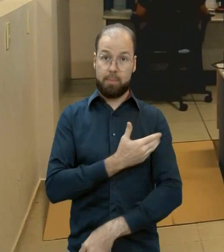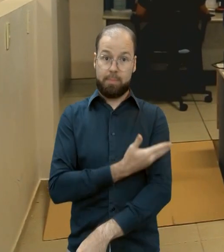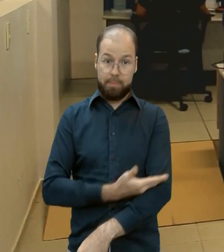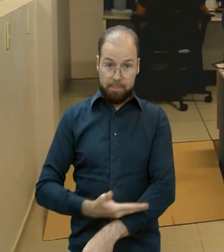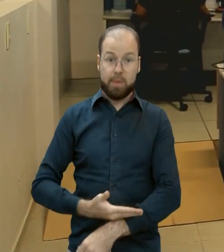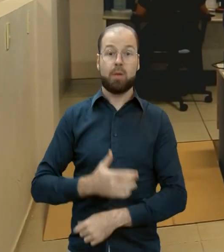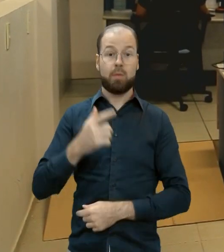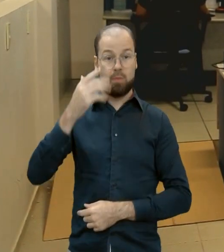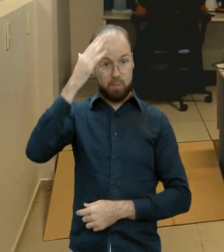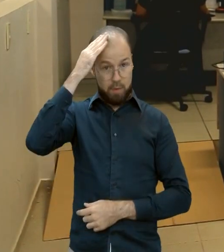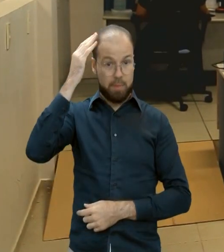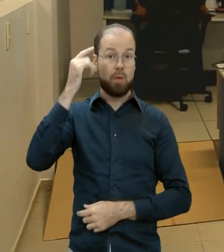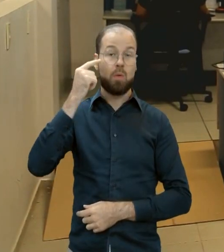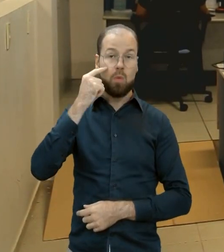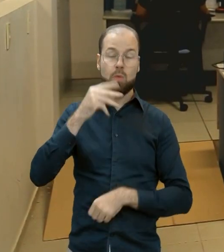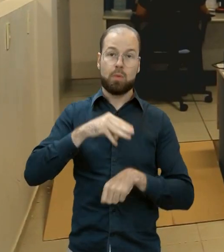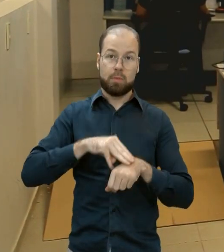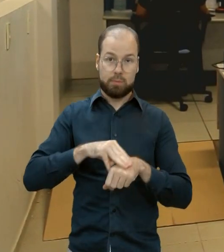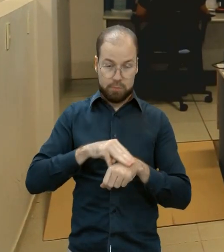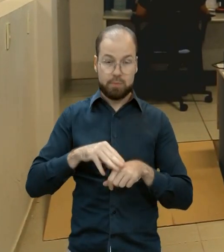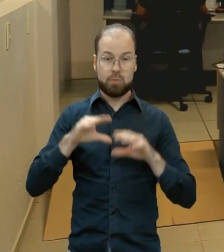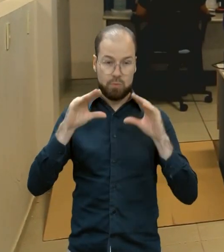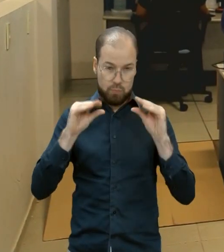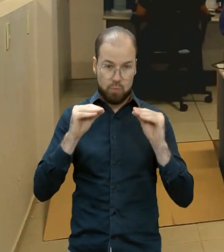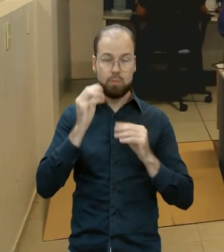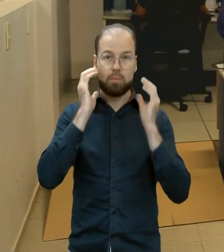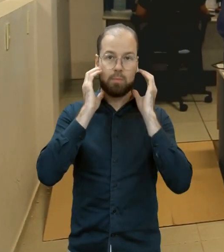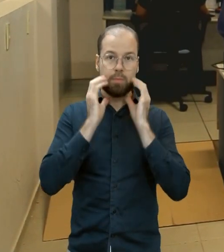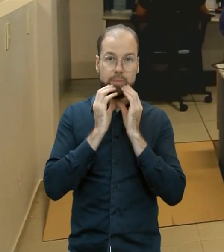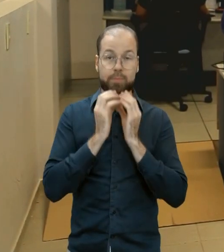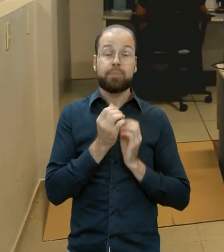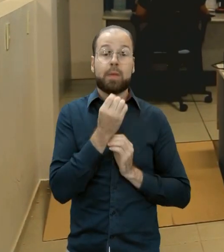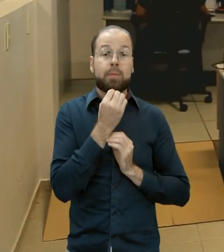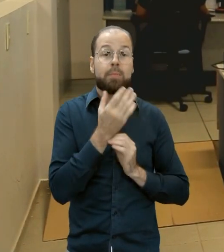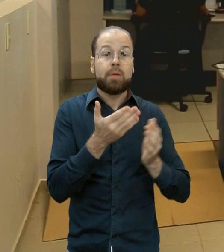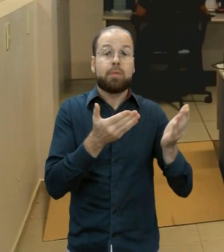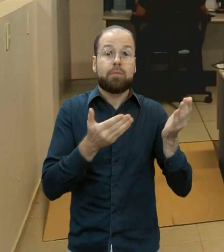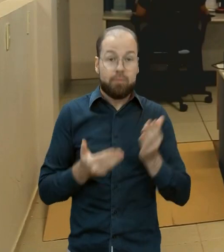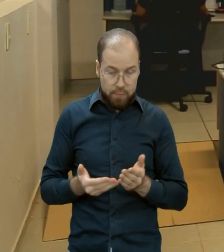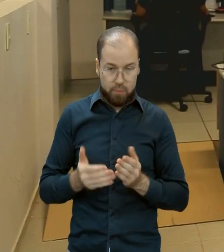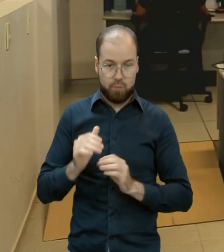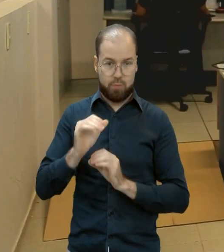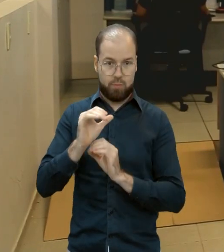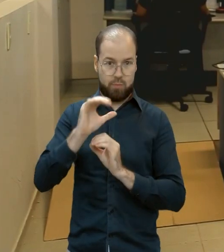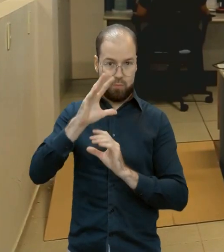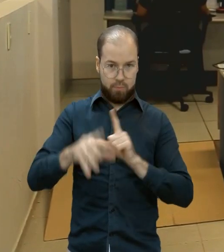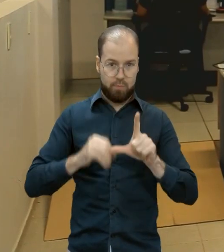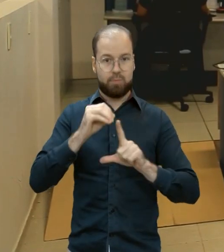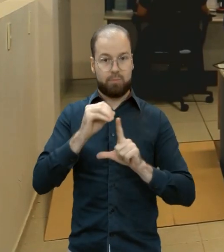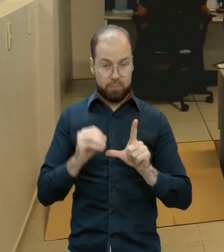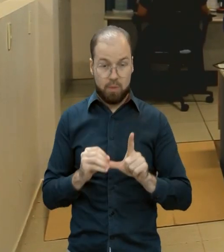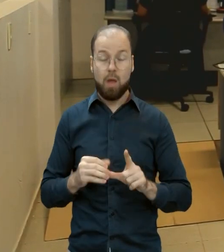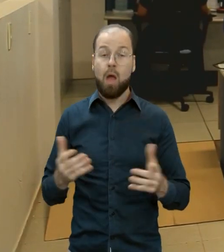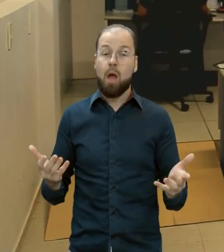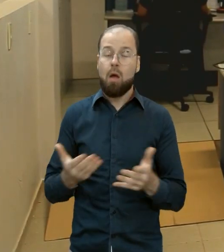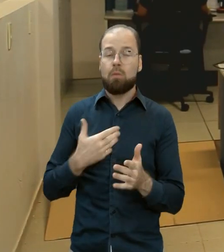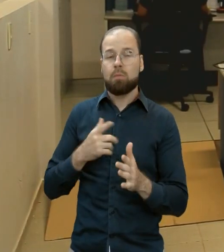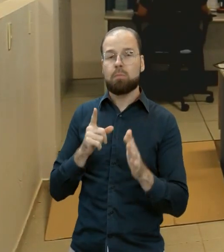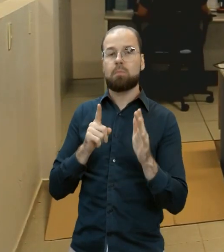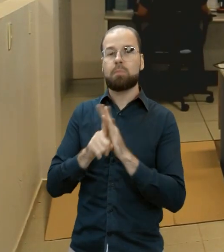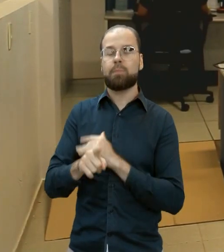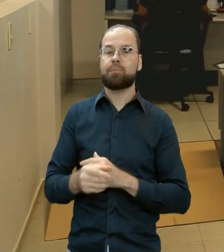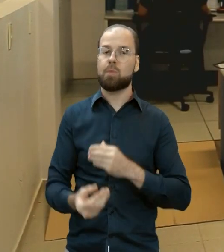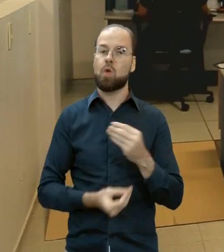e uso a barba. Guilherme, seja muito bem-vindo ao Mundo UFG. E de início eu te pergunto, se eu estou participando desse